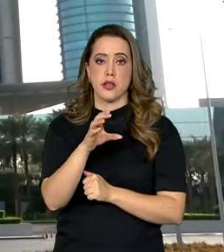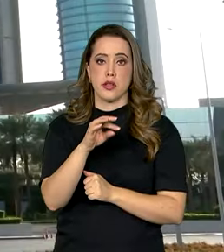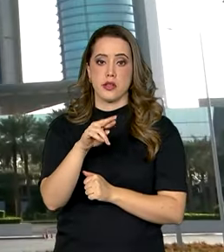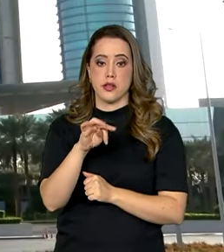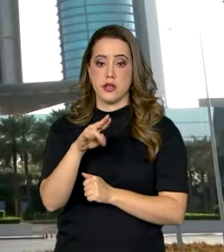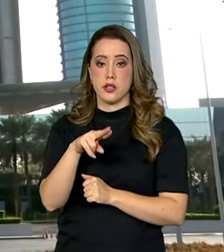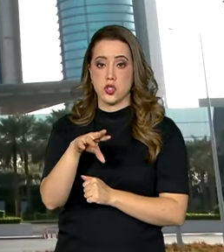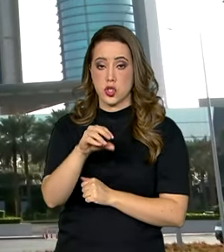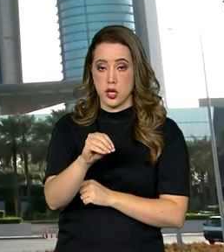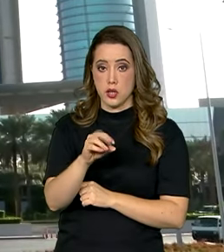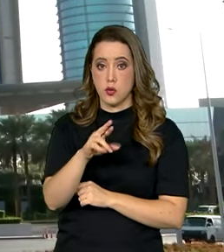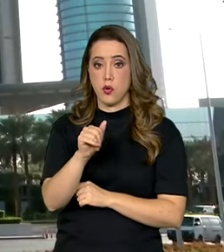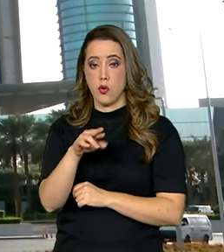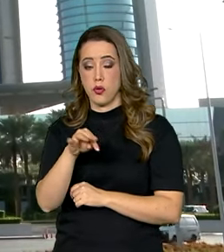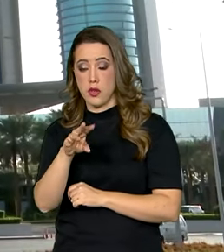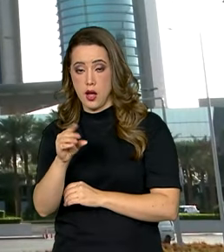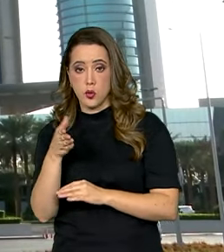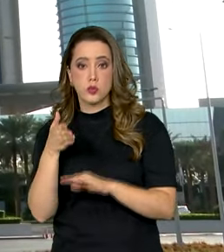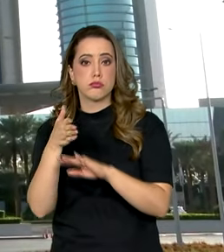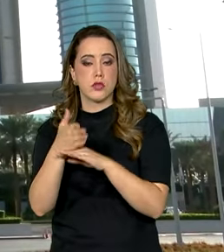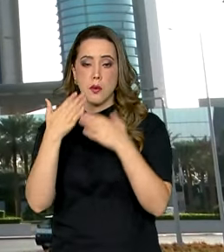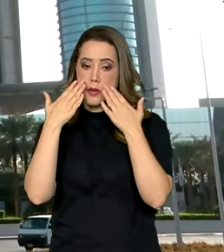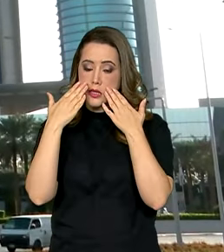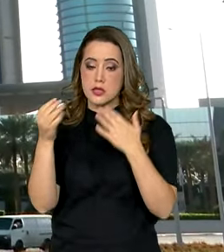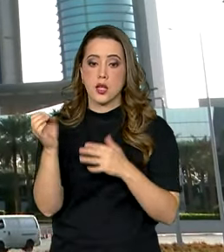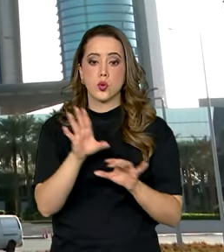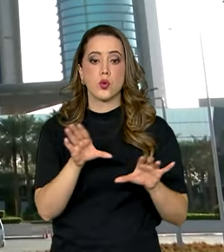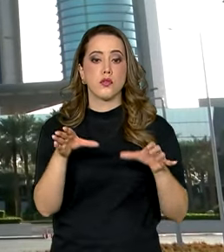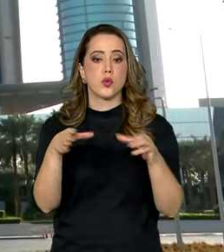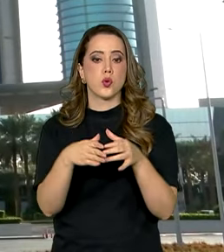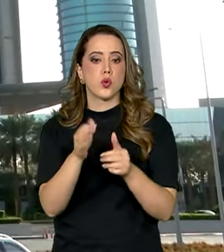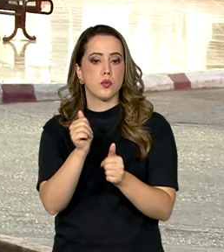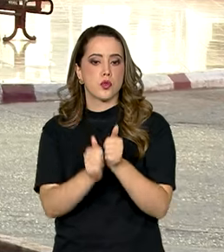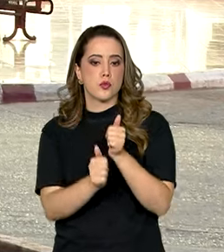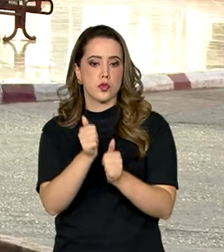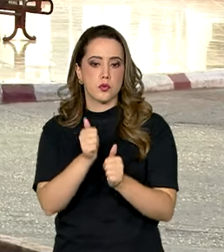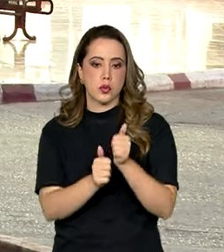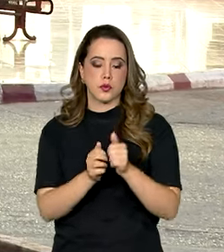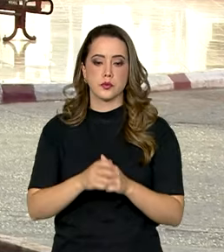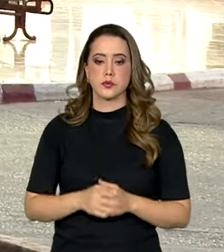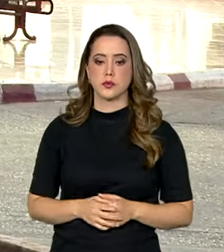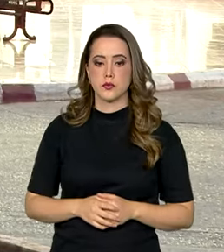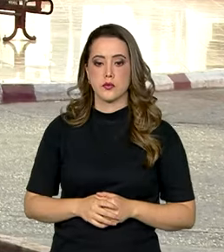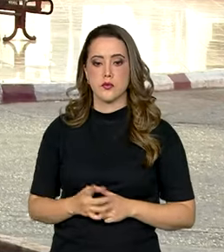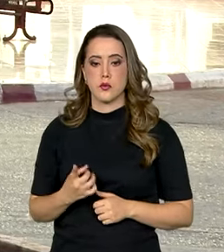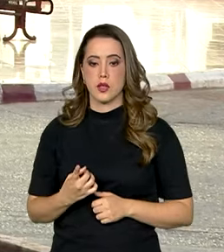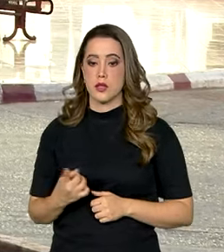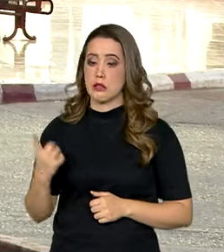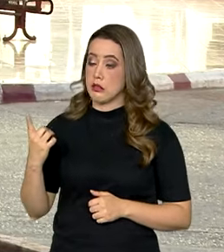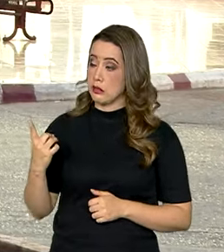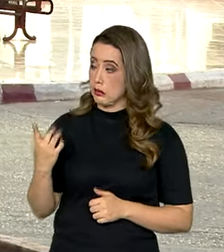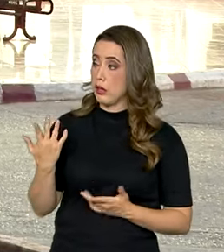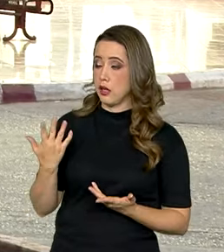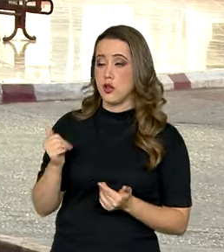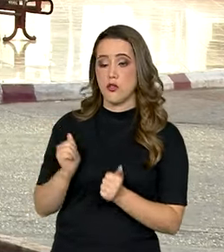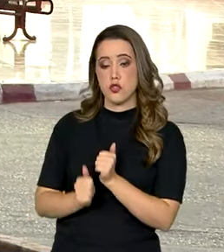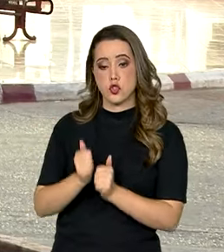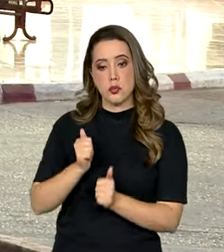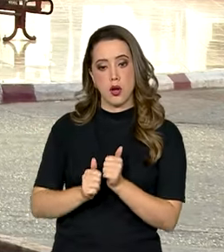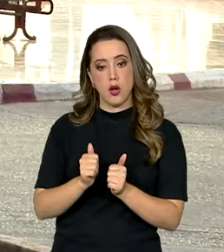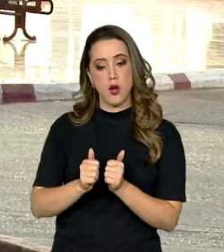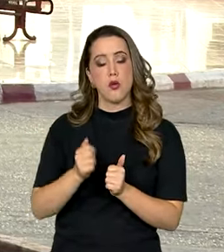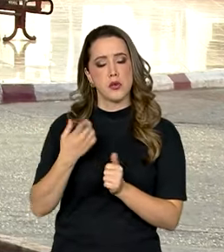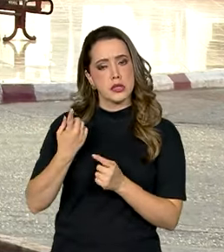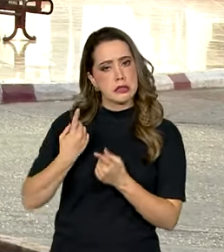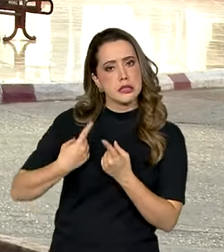capital, no início do ano, para se apresentar no seu novo time, o Al Nasser. Além do futebol, uma das maiores transformações